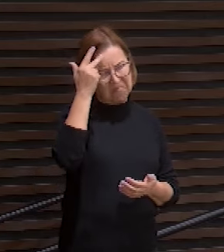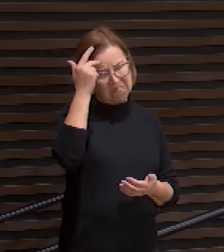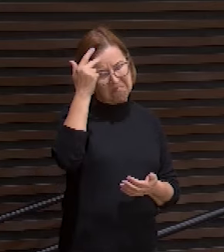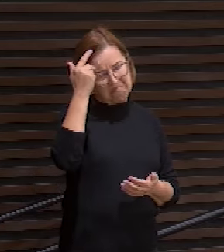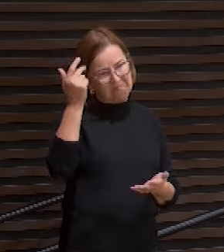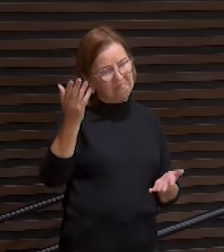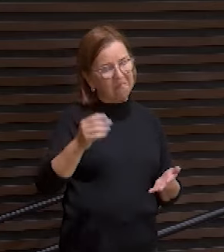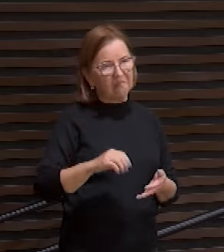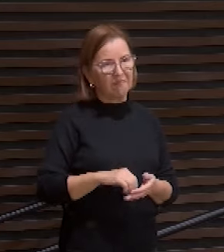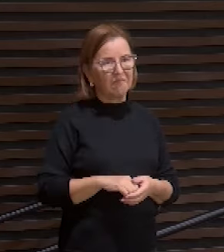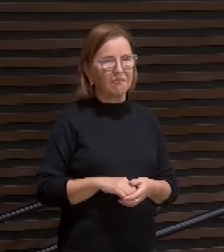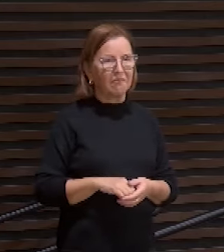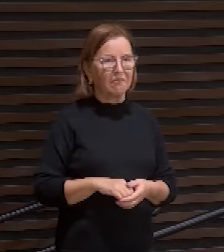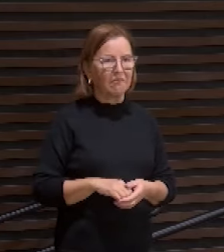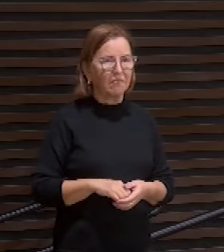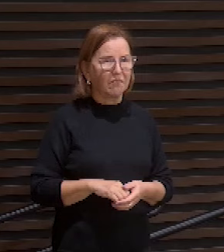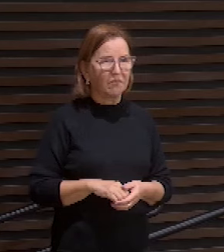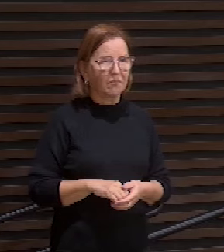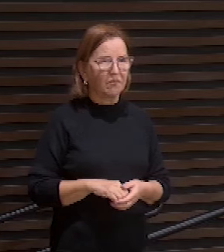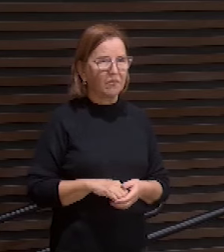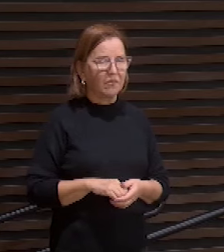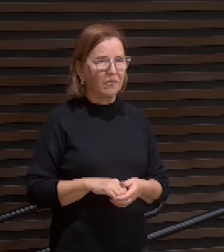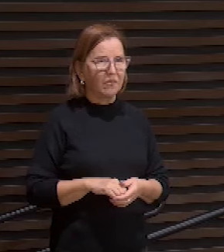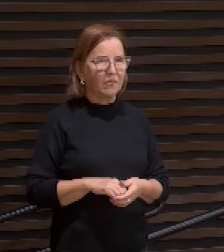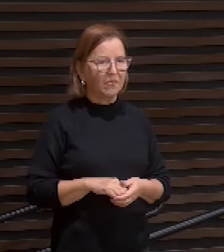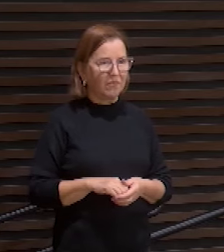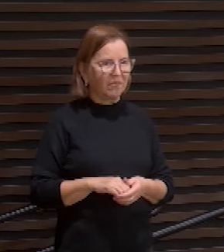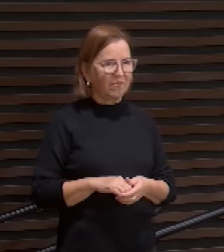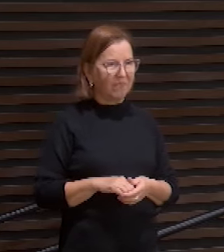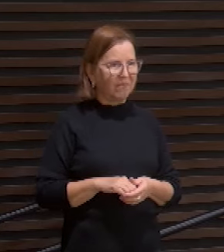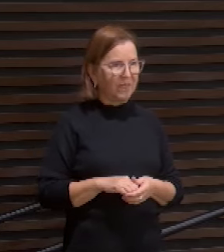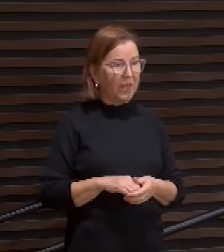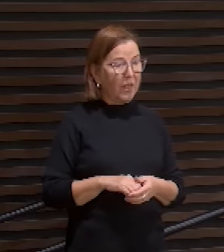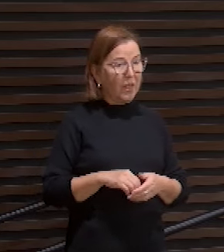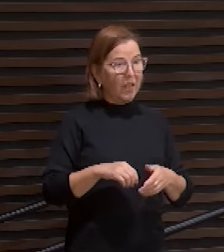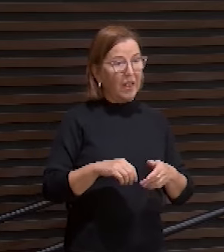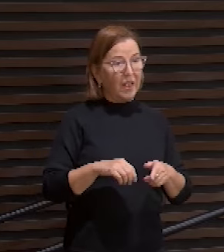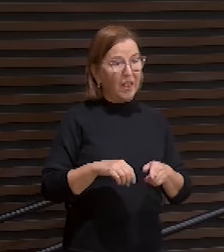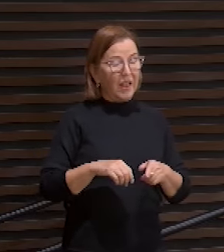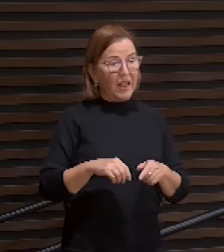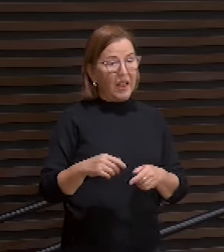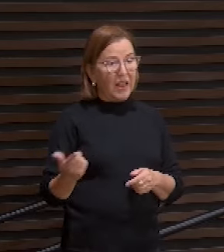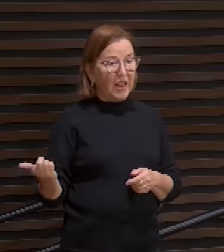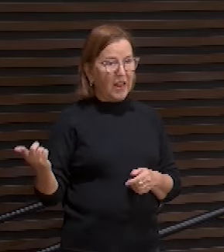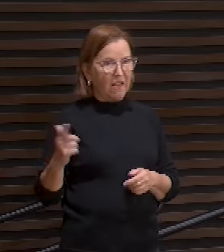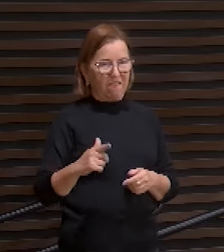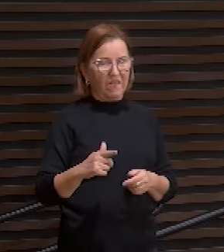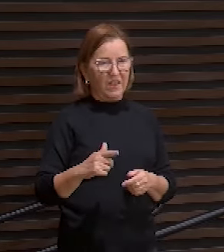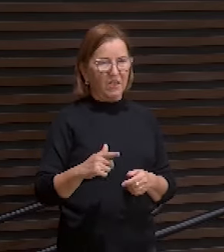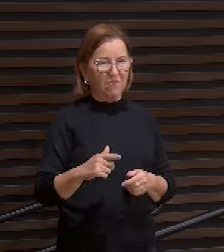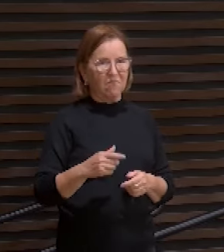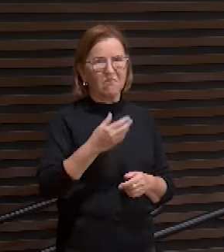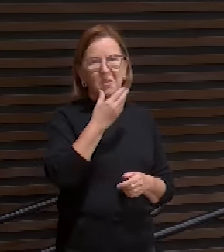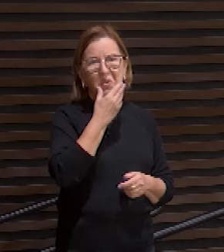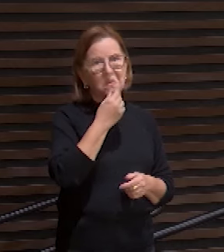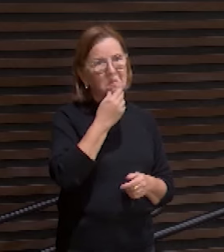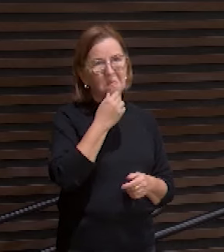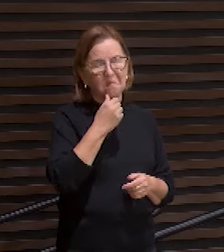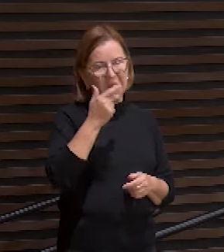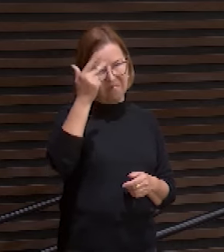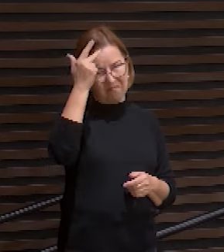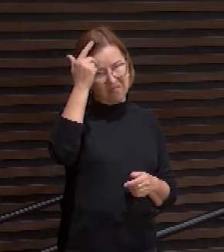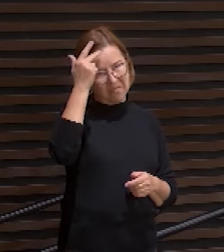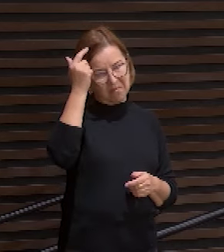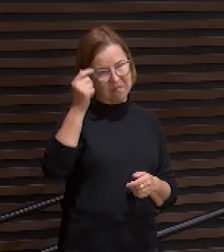poderia ter vindo ao mundo como um cara mais bonito que o Brad Pitt. Mas ele veio como um homem comum. E ele